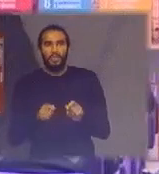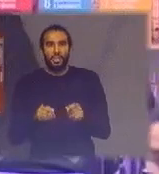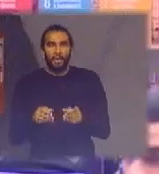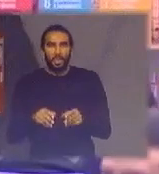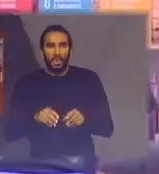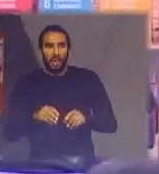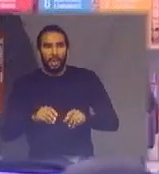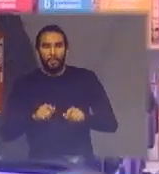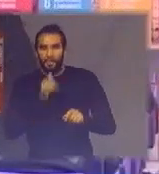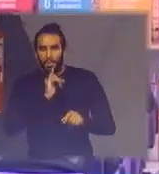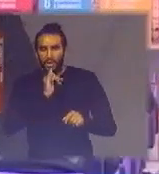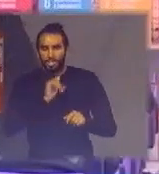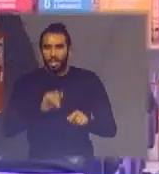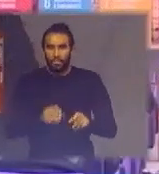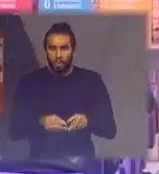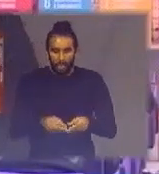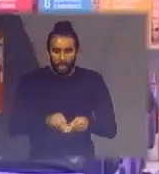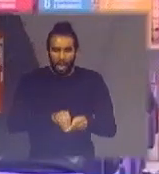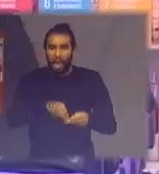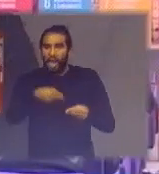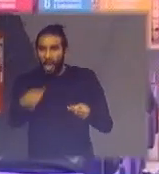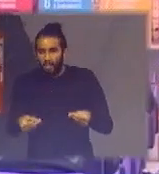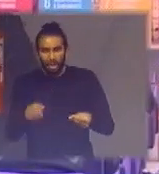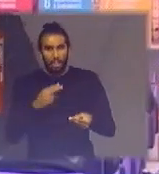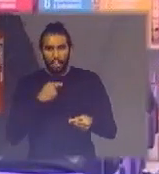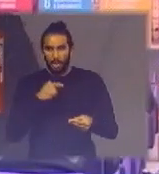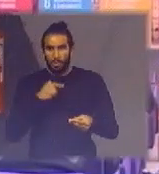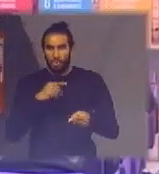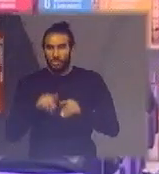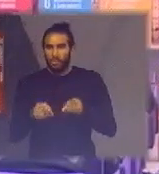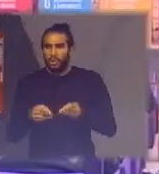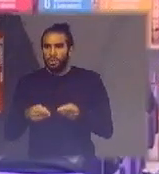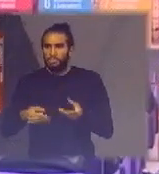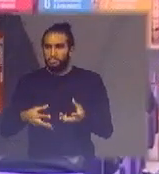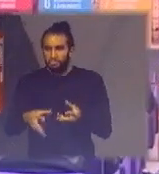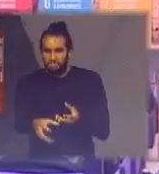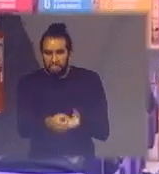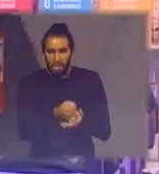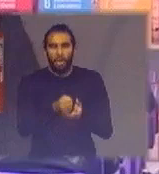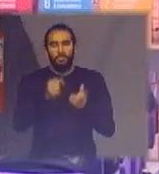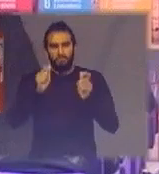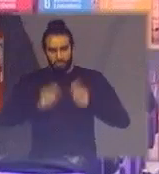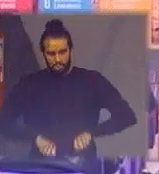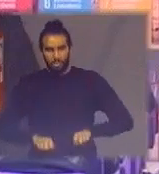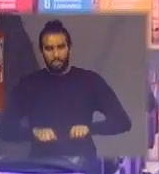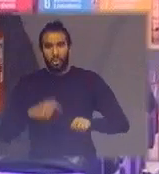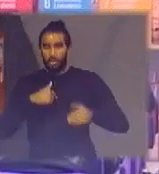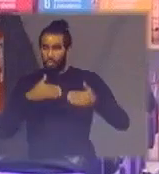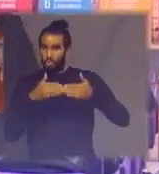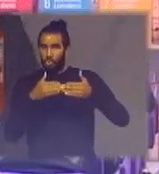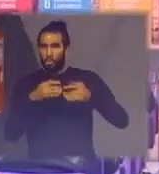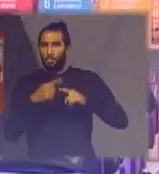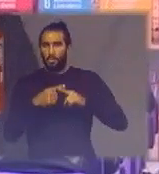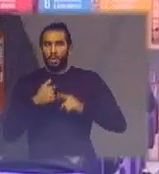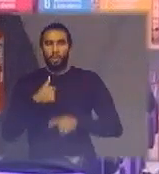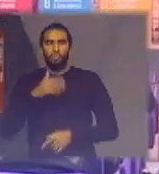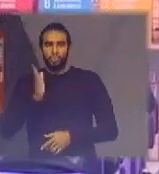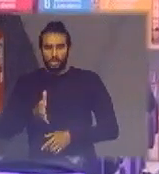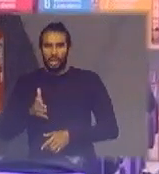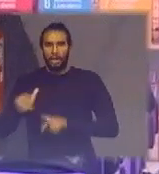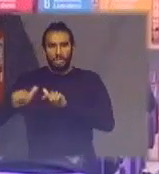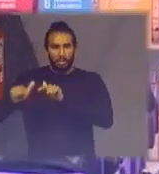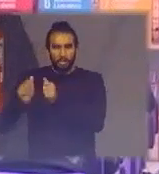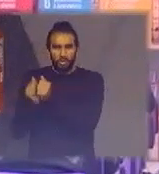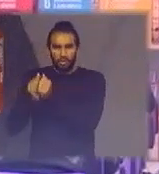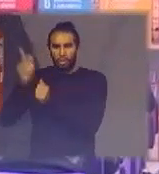abrir o equipamento eletroeletrônico definição de São Paulo com a qual eu concordo por quê? porque já trabalhei com catadores em